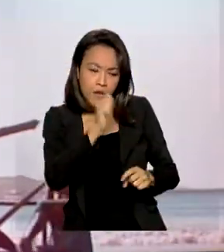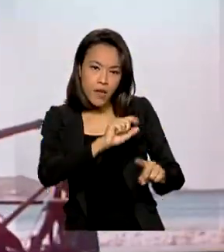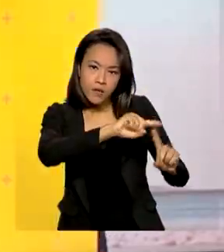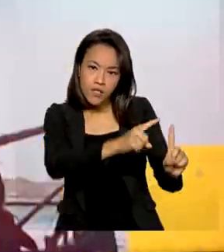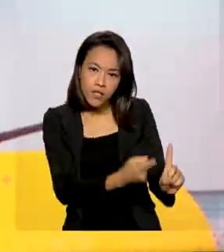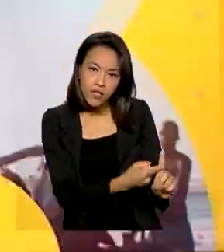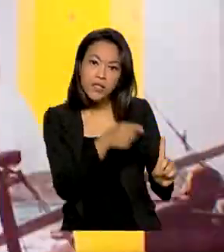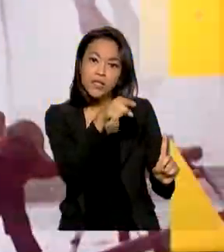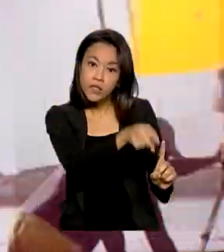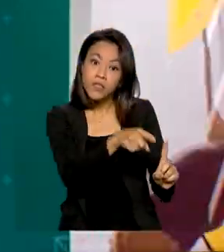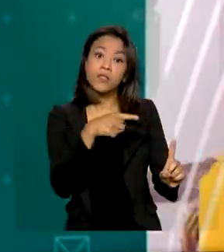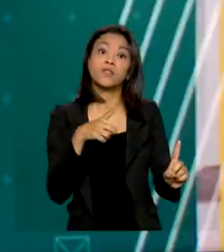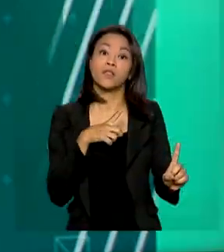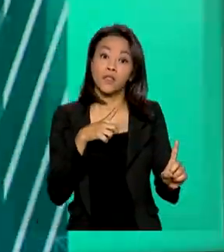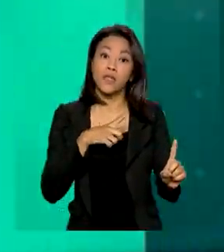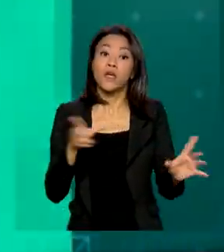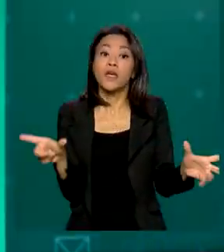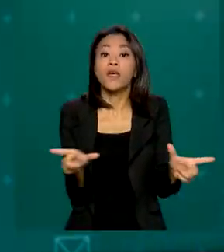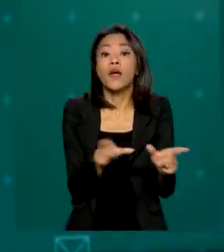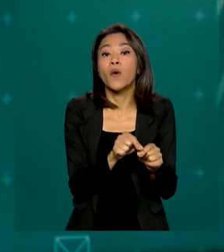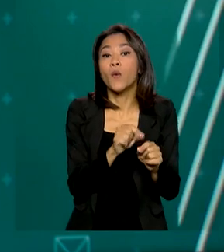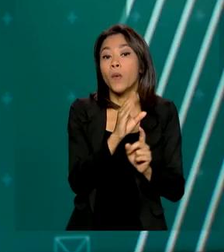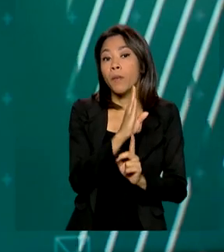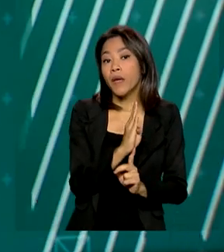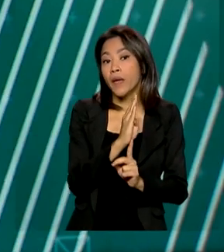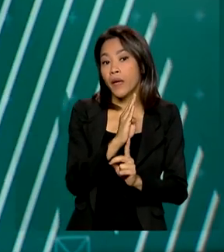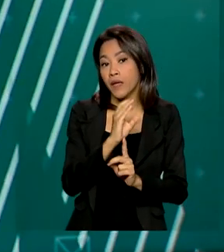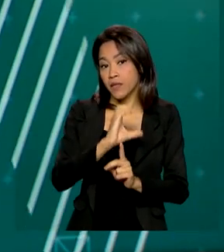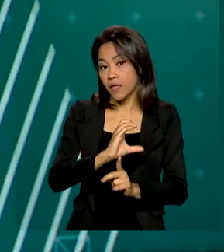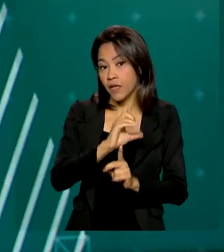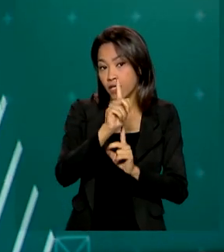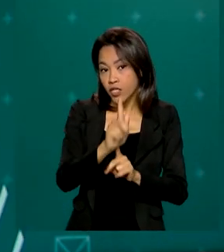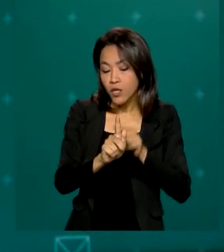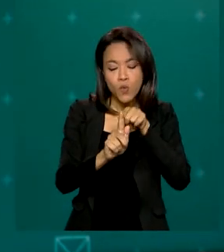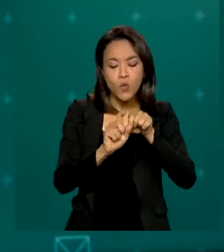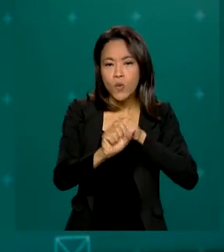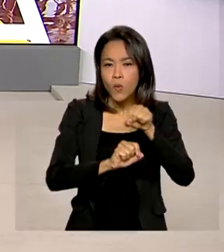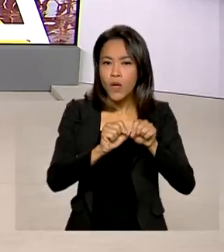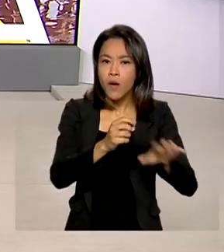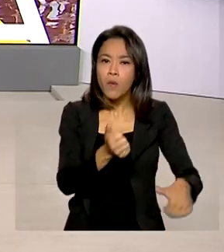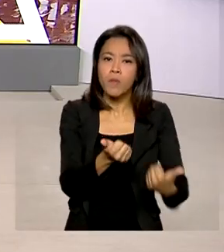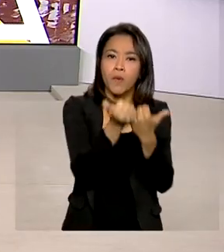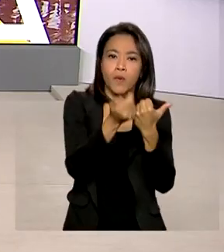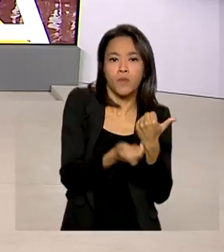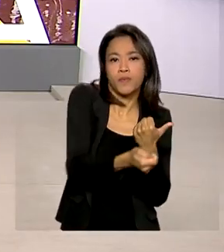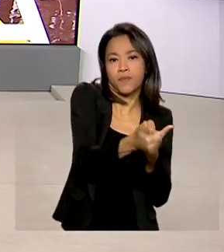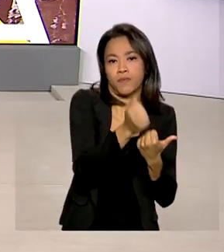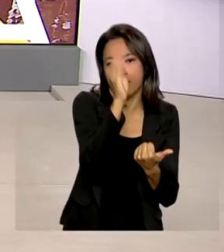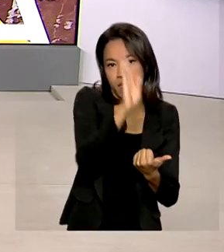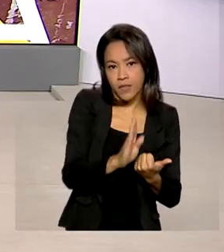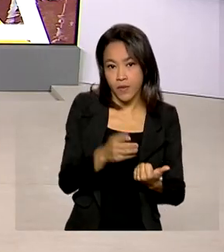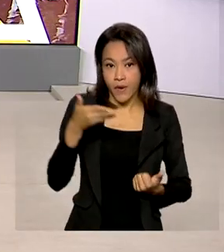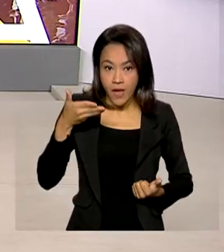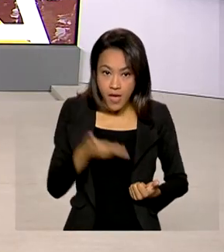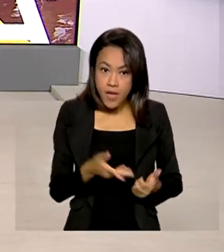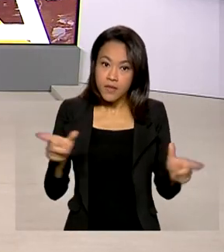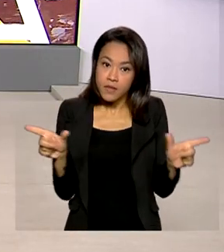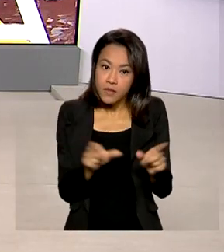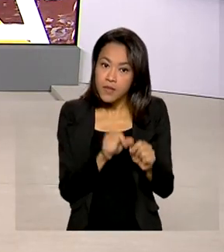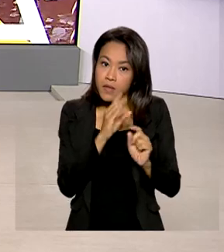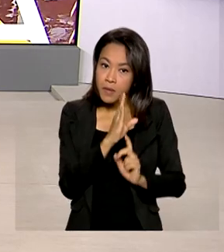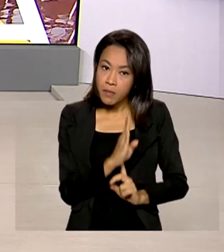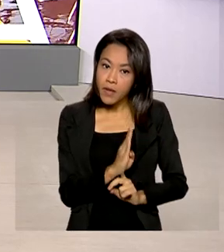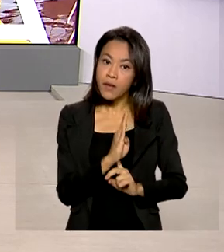benefício Composição Gestante, o BCG, que faz parte do Auxílio Brasil. O BCG tem a meta de